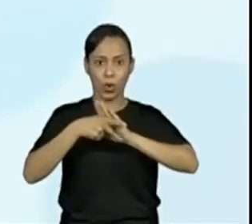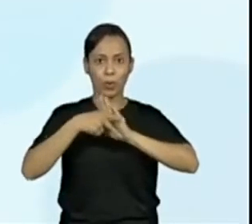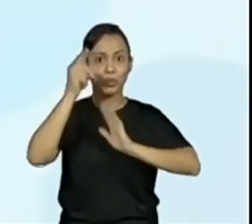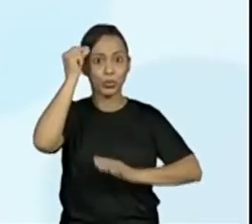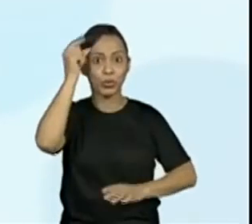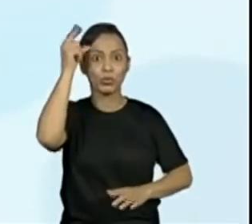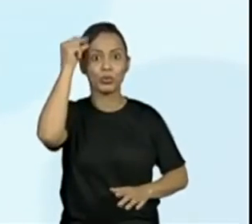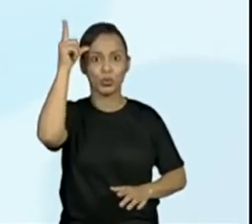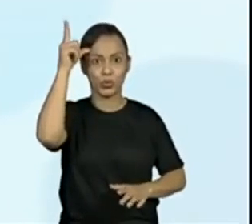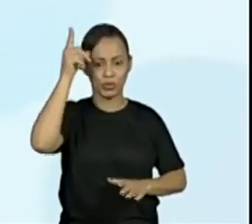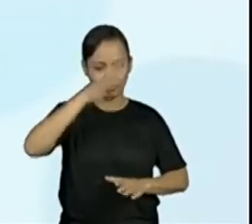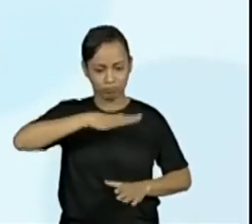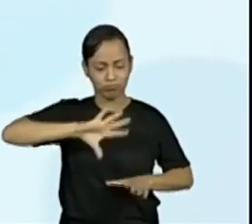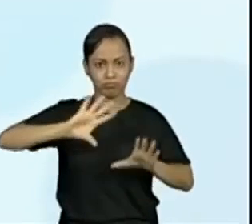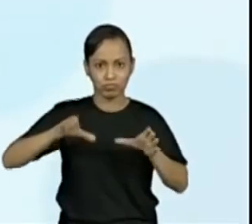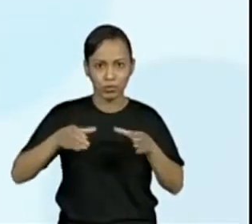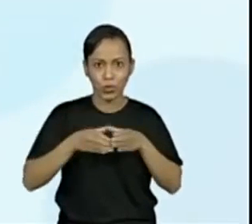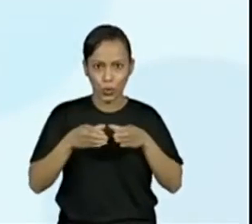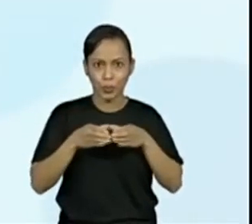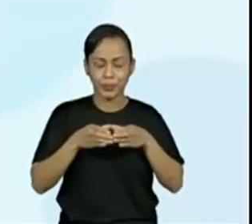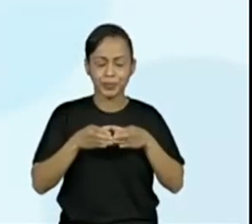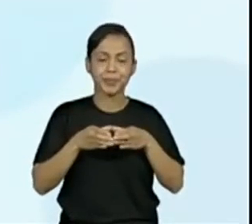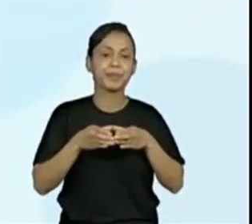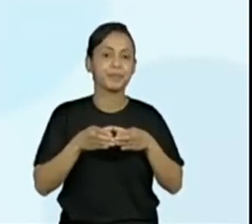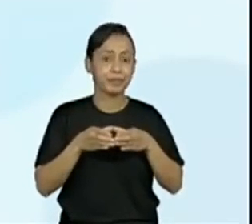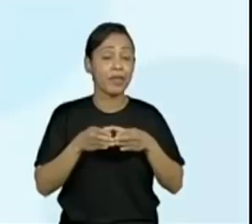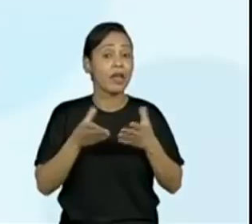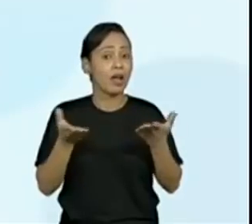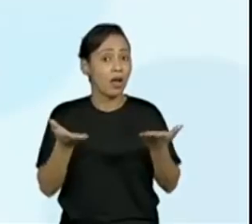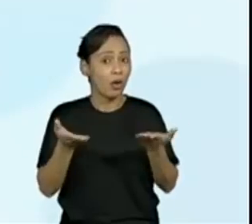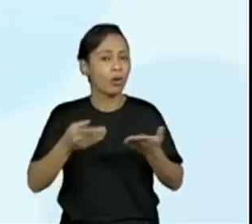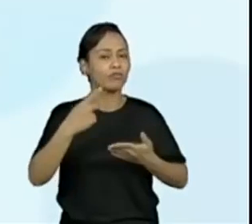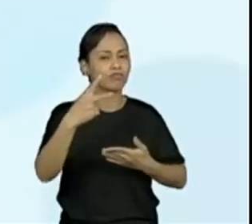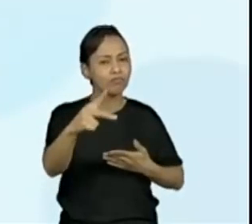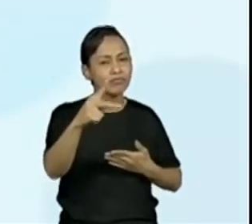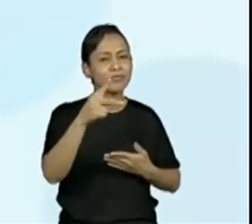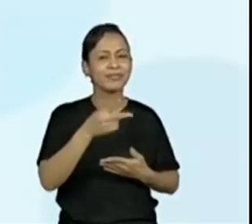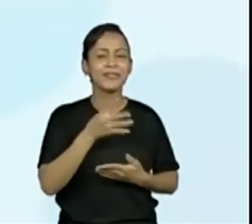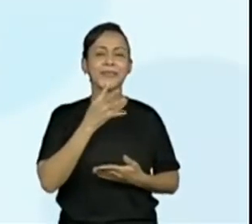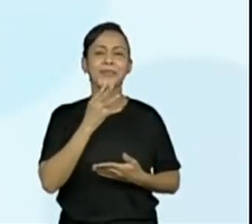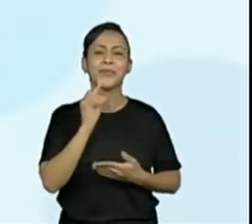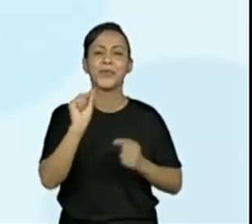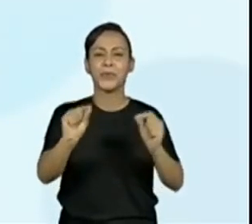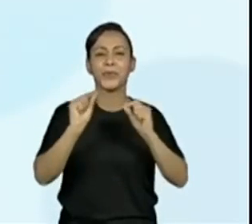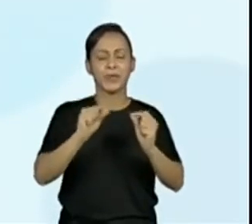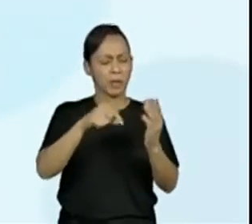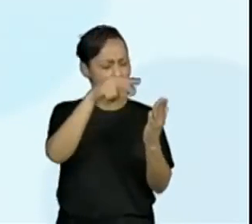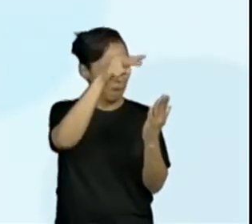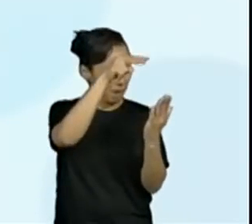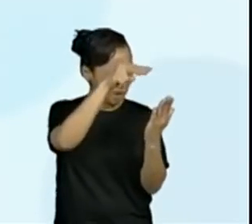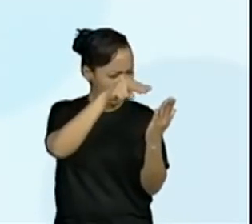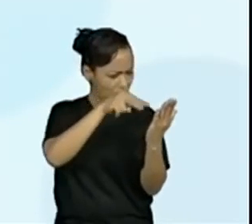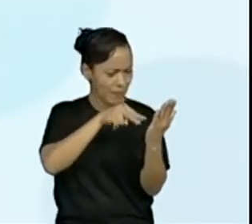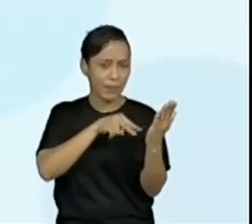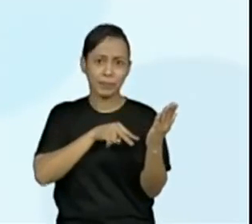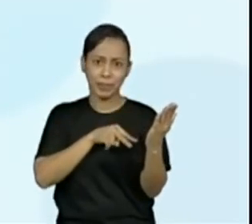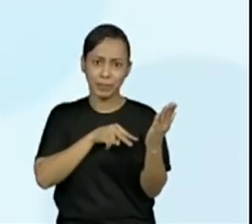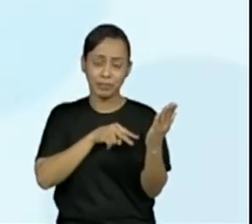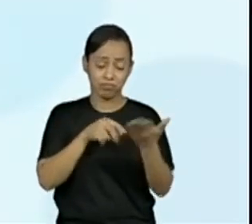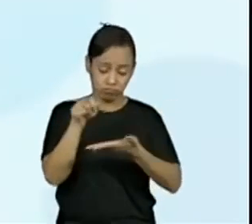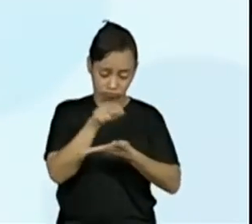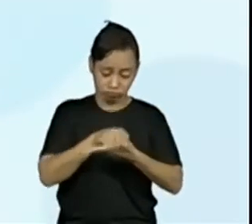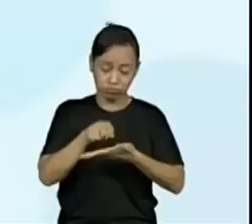Isso que eu acabei de explicar. Nesta sequência, você irá conhecer, ler, escrever e